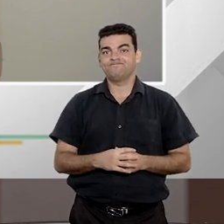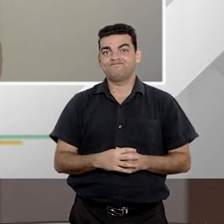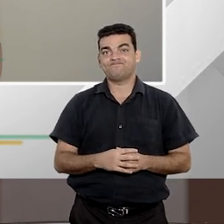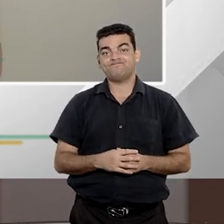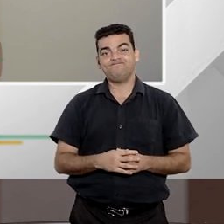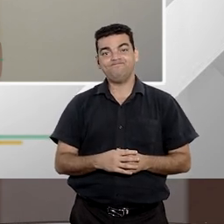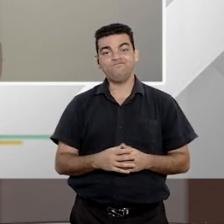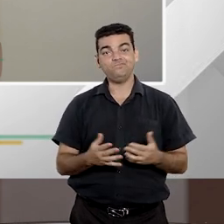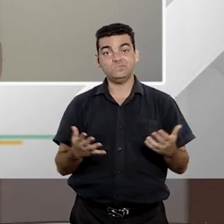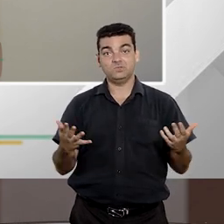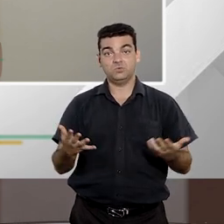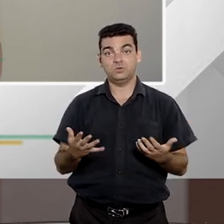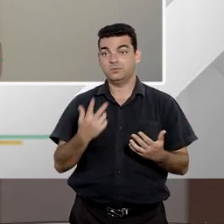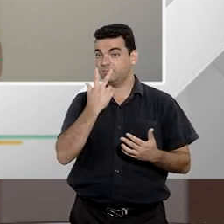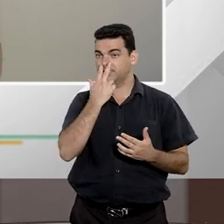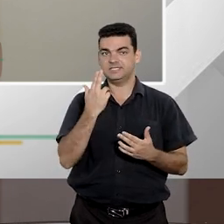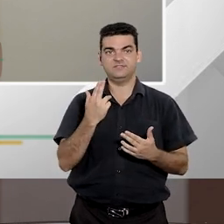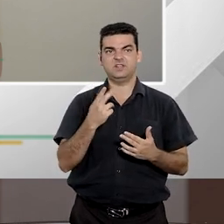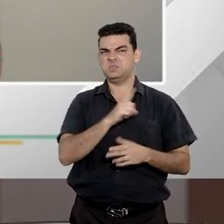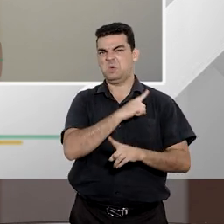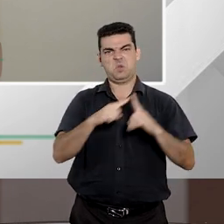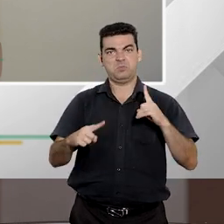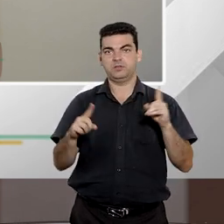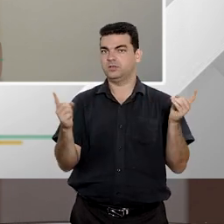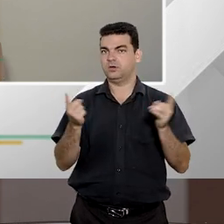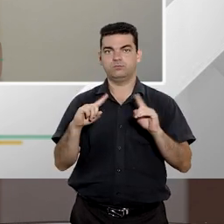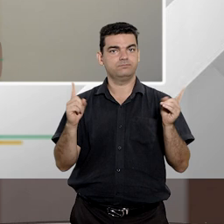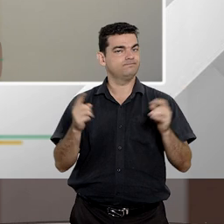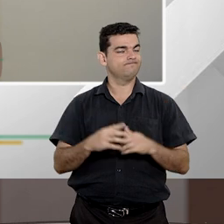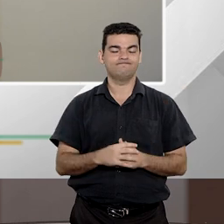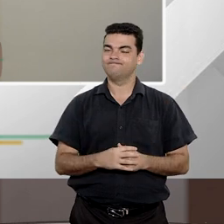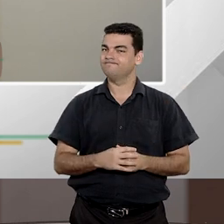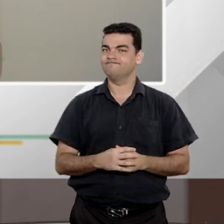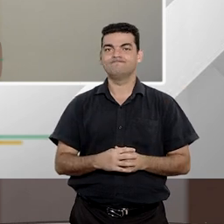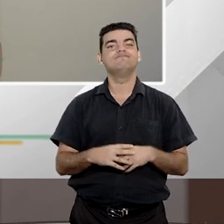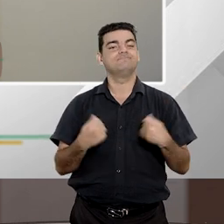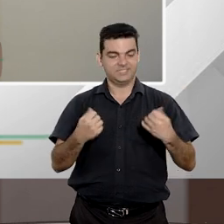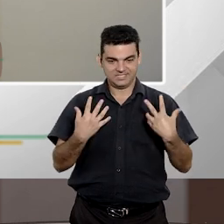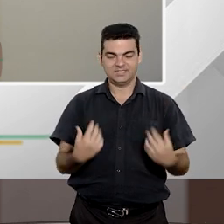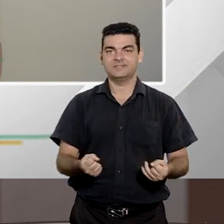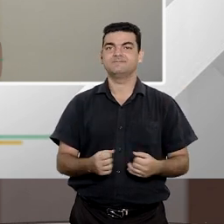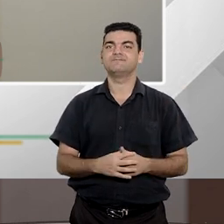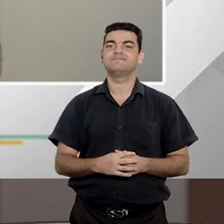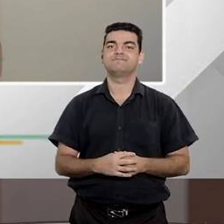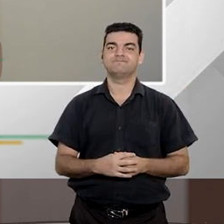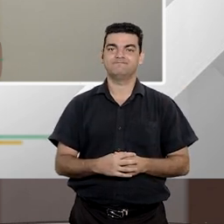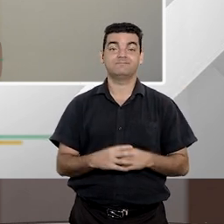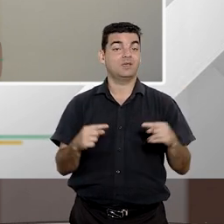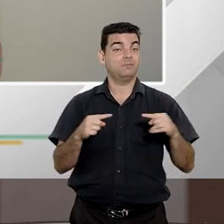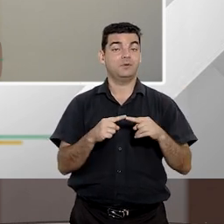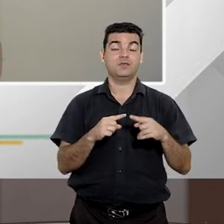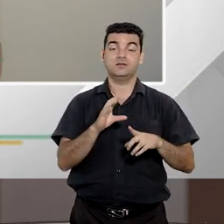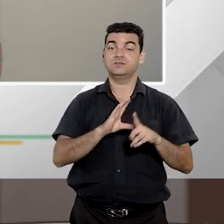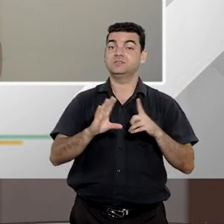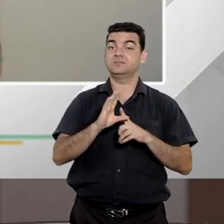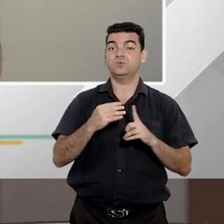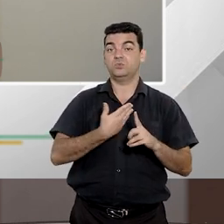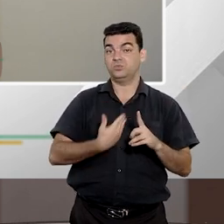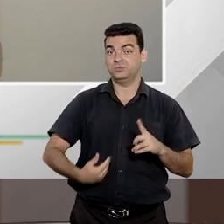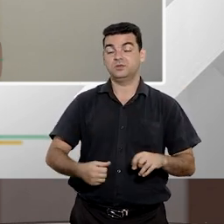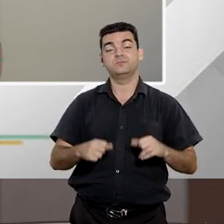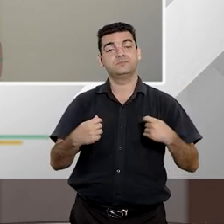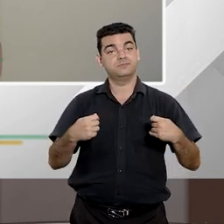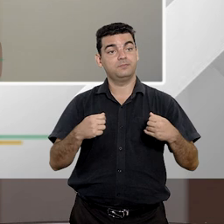não relega, não relega ao não cabimento de uma ação popular, ou na verdade de uma ação de um serviço pública,